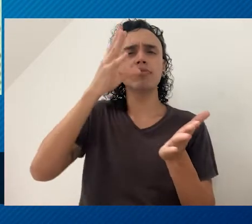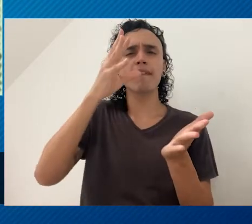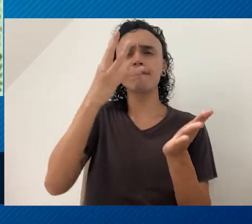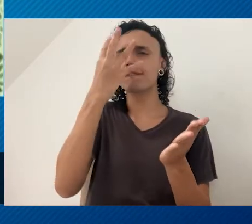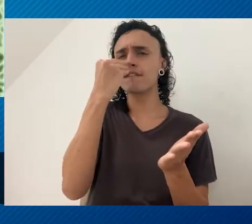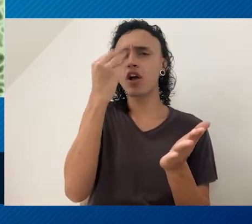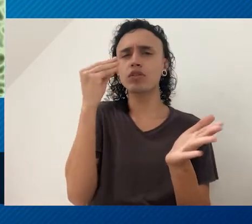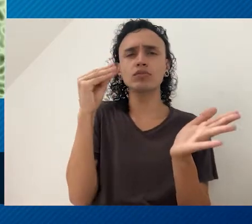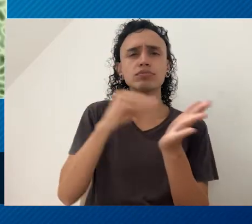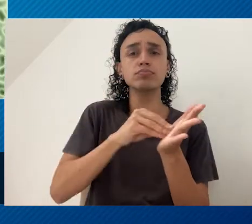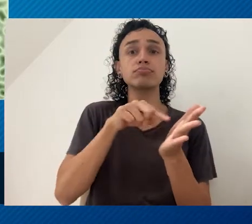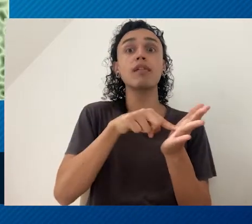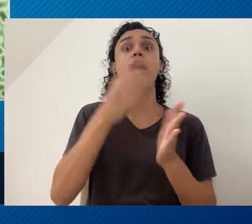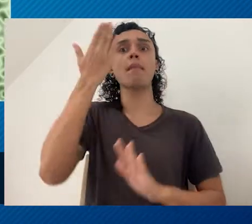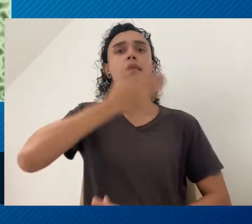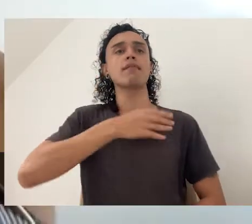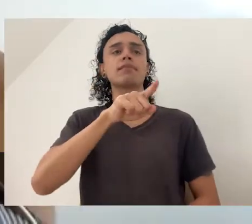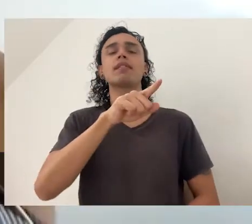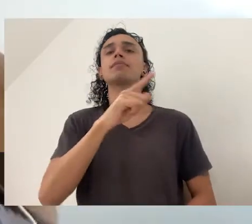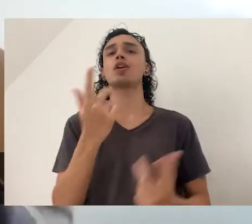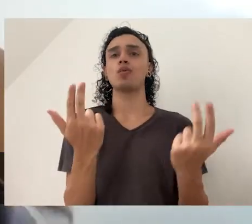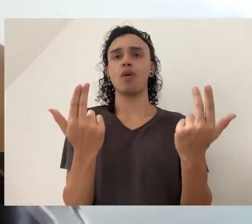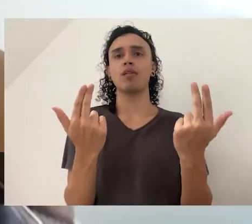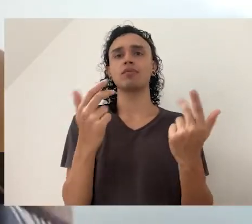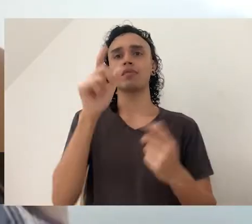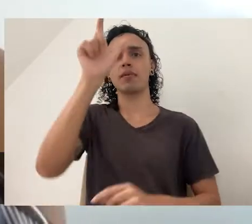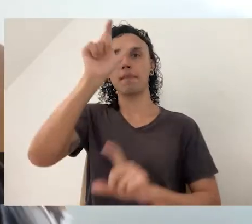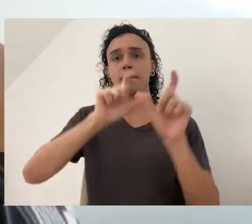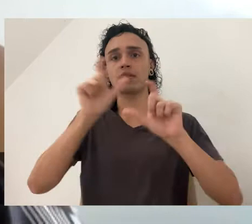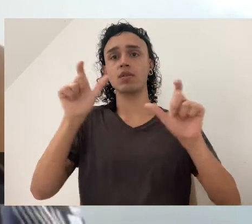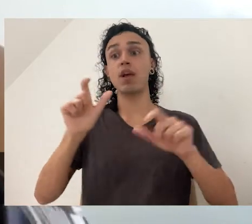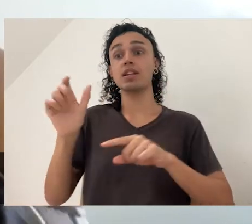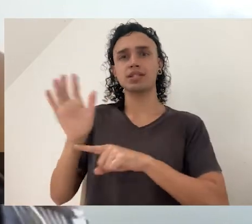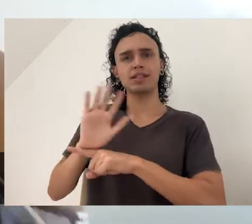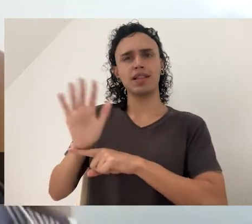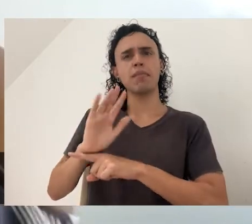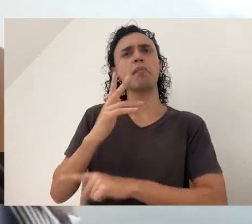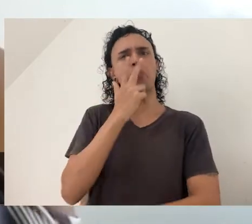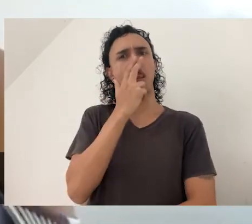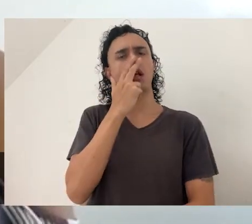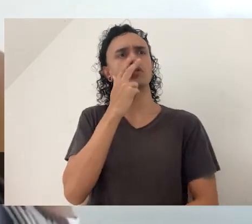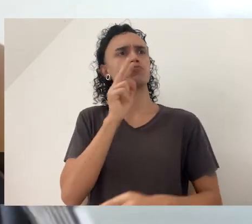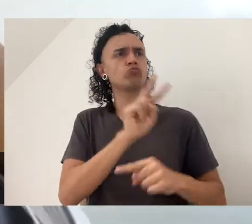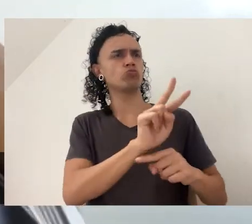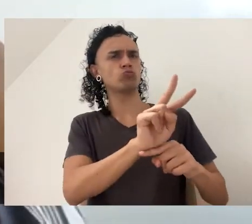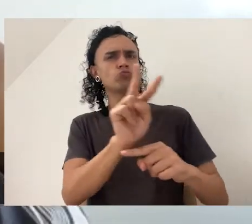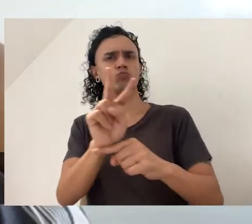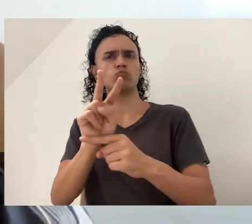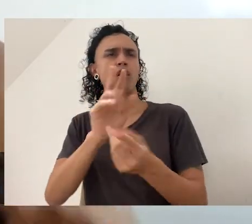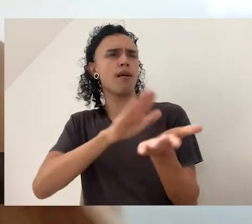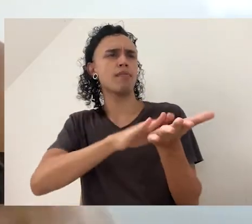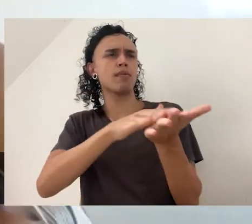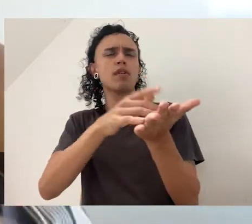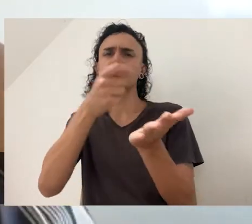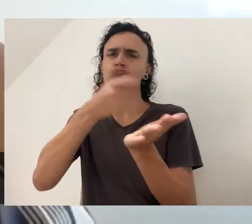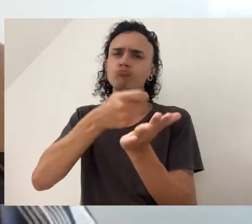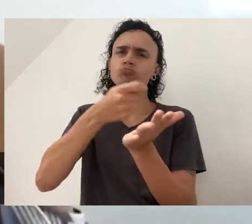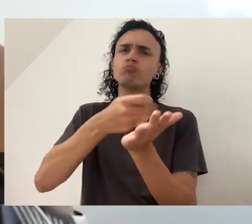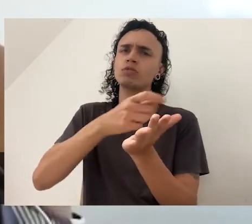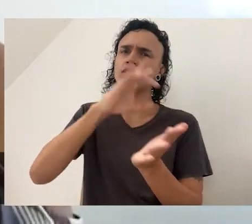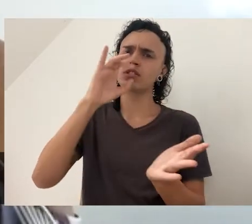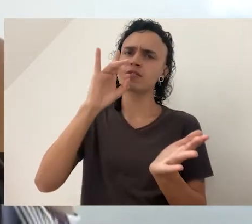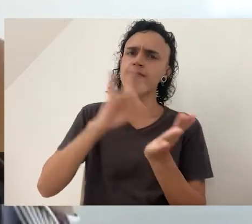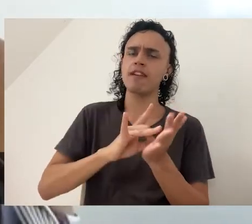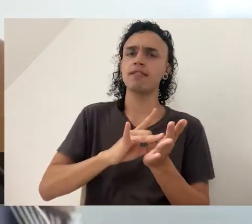para comprovar que você é aquela pessoa. Assim, cinema eu vi que é um local que eles levam muito a sério, eu vi que todos os cinemas estão cobrando muito